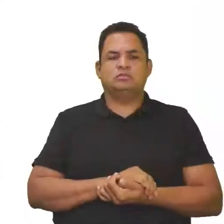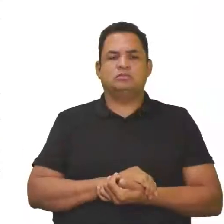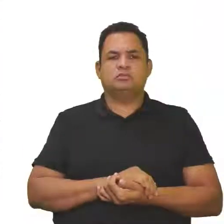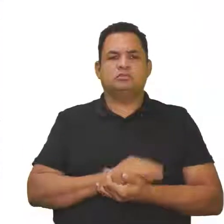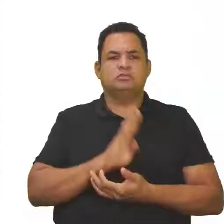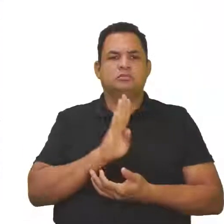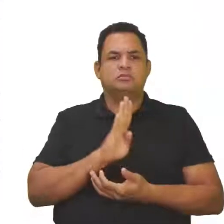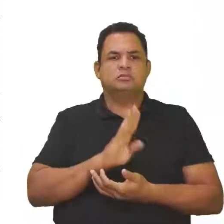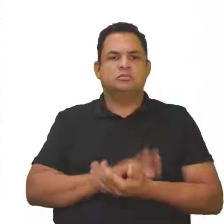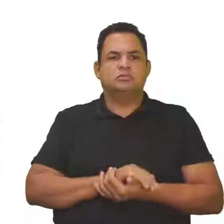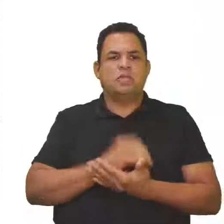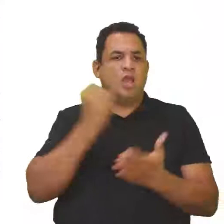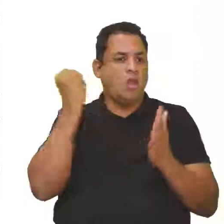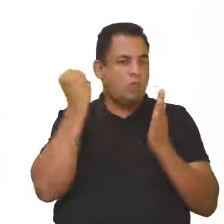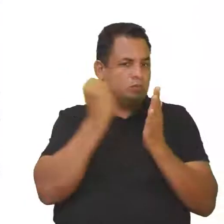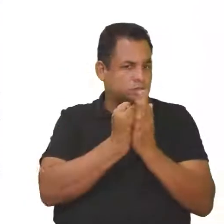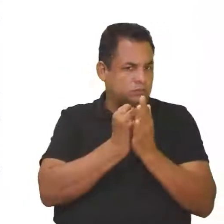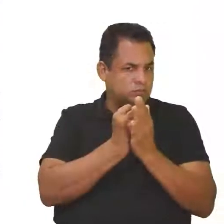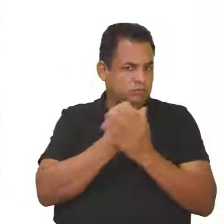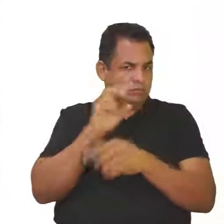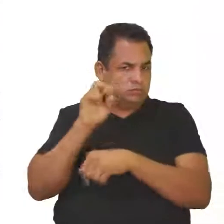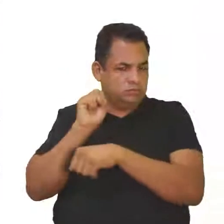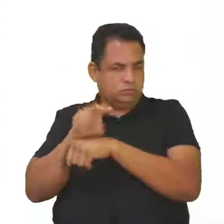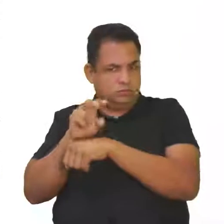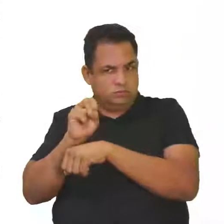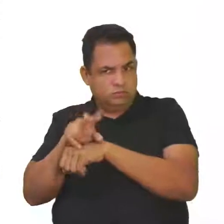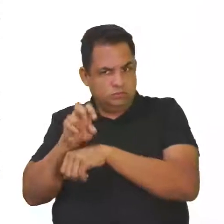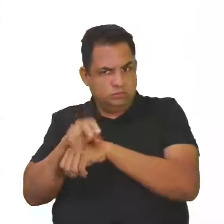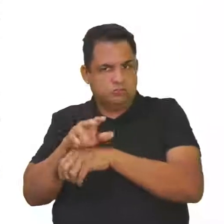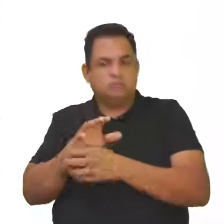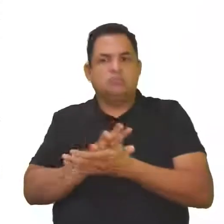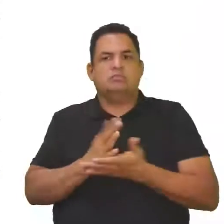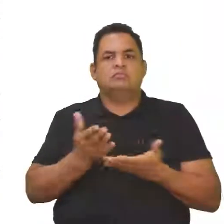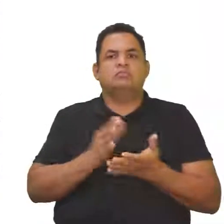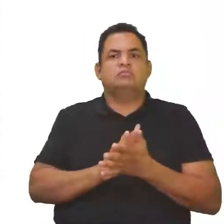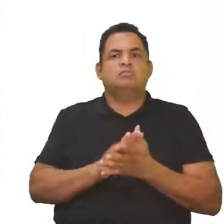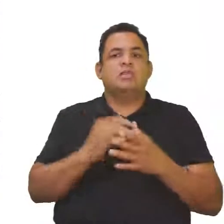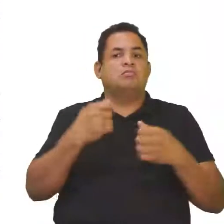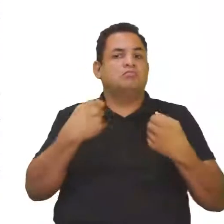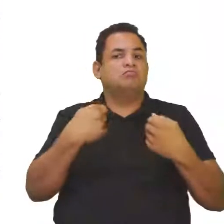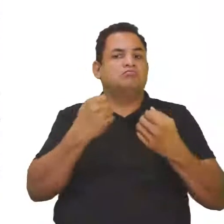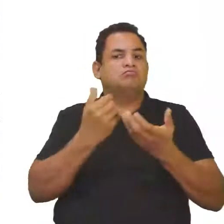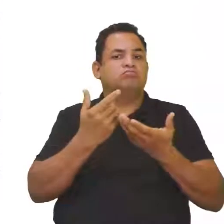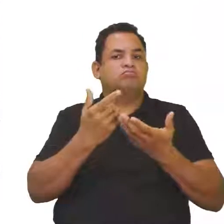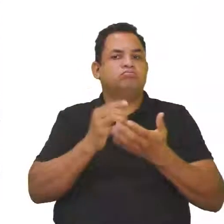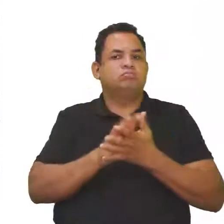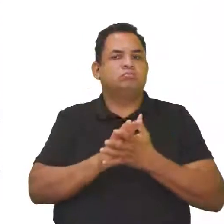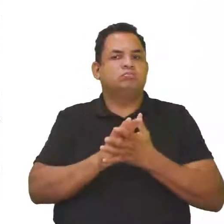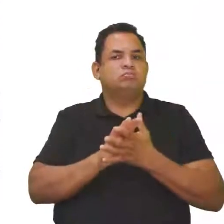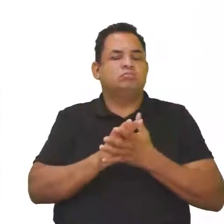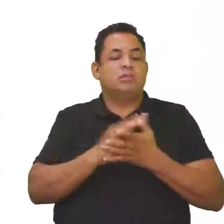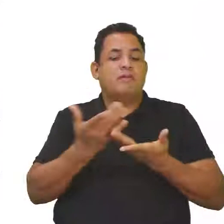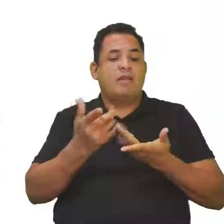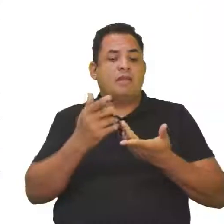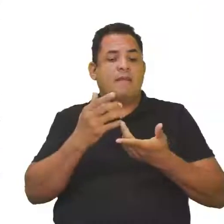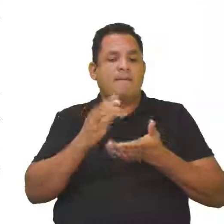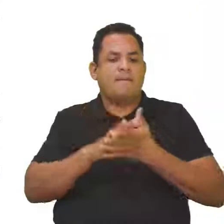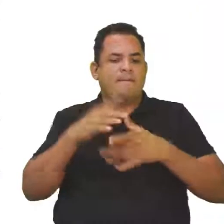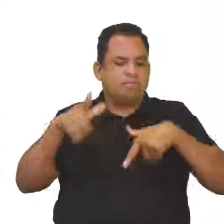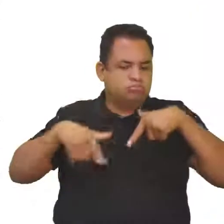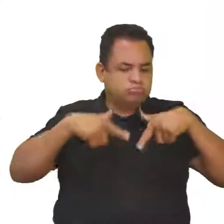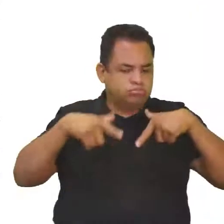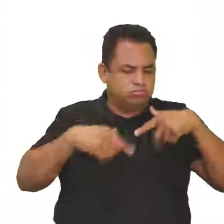Letra B. O registro dos agrotóxicos é condição para sua produção